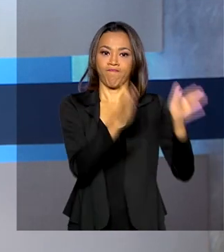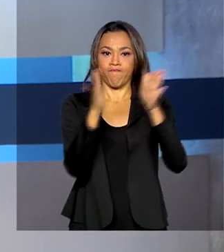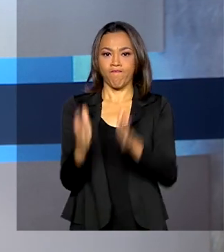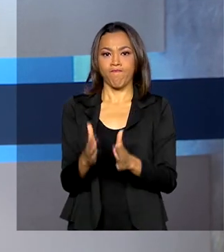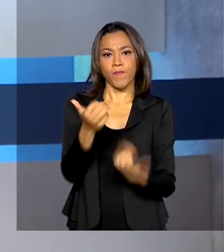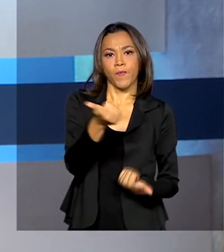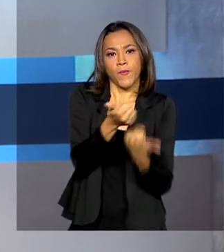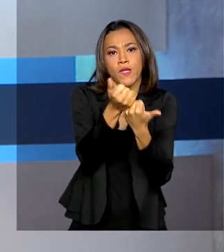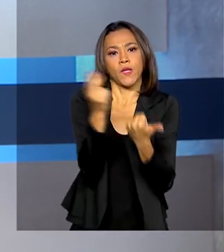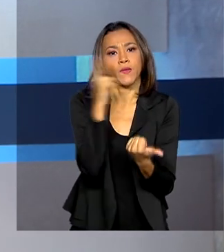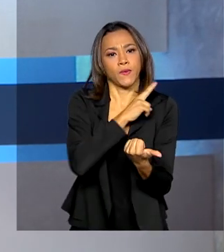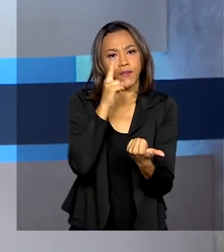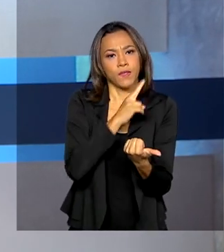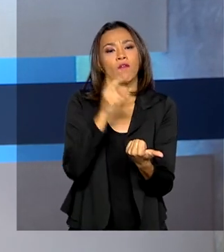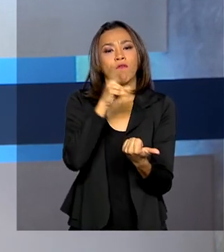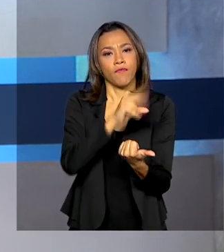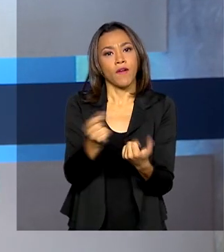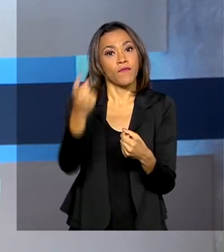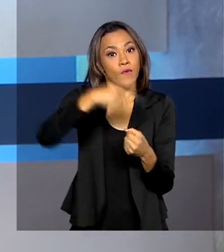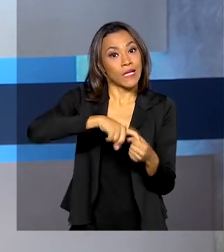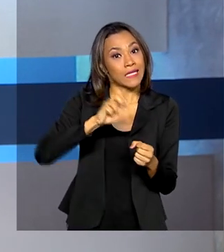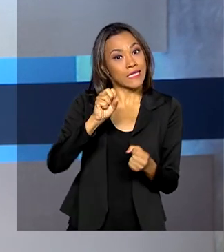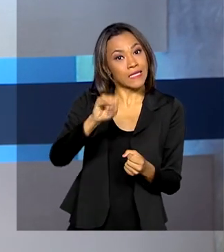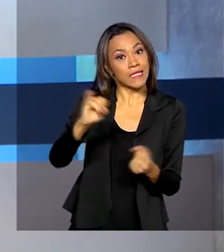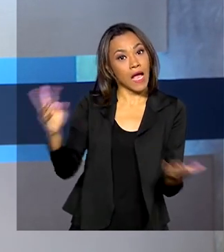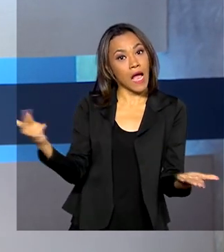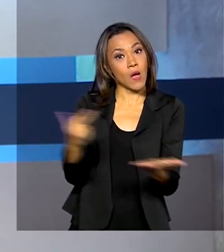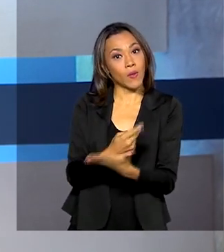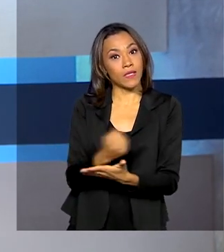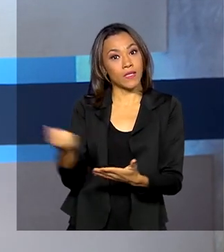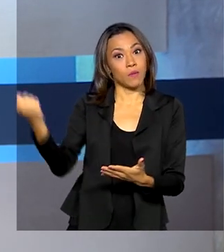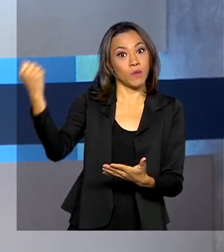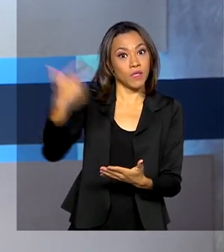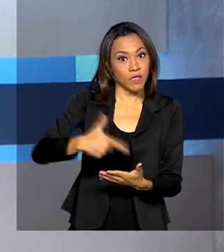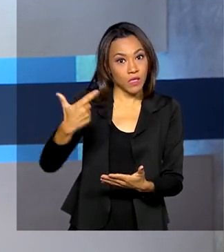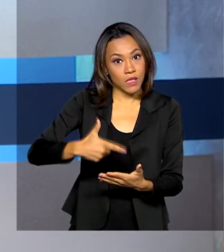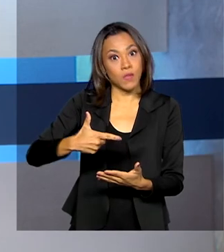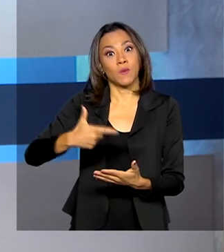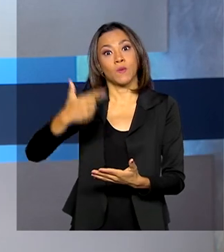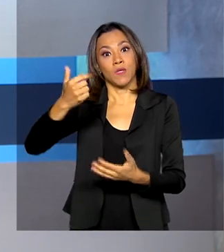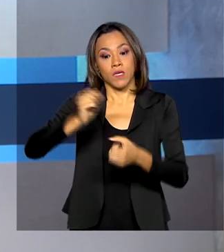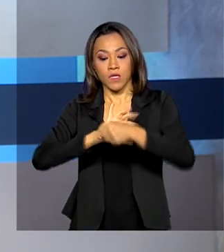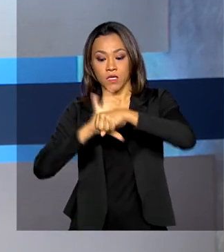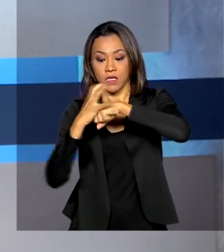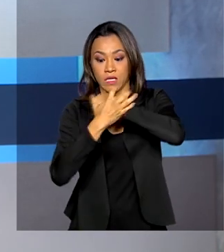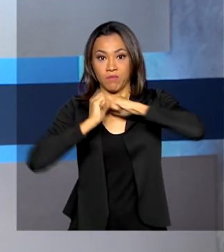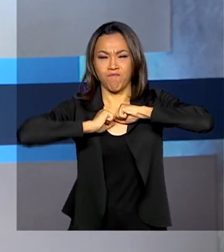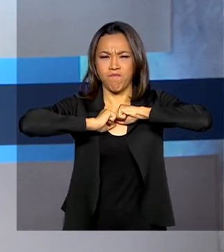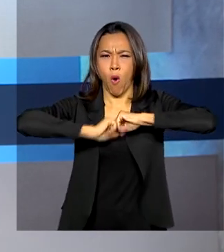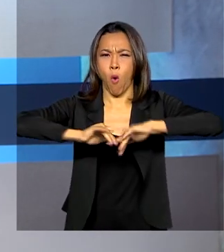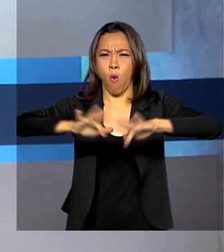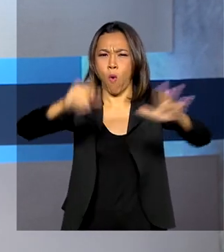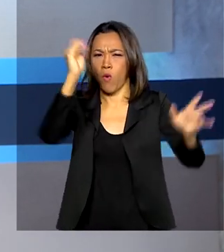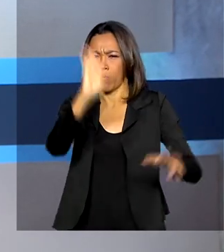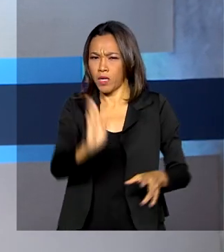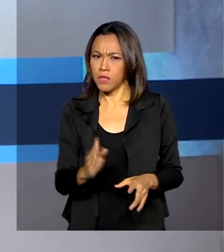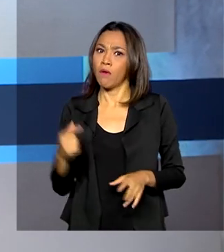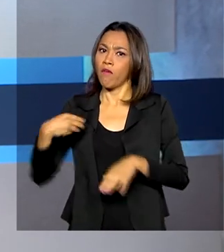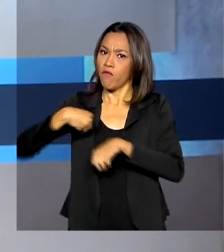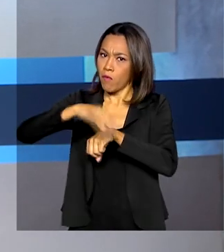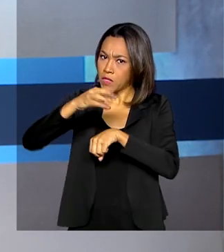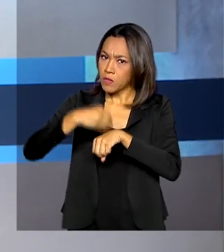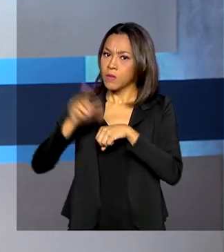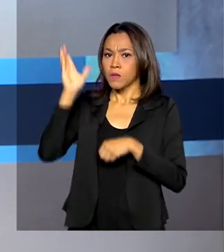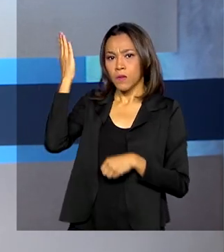emergencial será retomado se houver uma segunda onda da Covid-19 no Brasil. A afirmação foi do ministro da Economia, Paulo